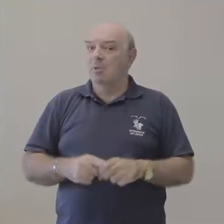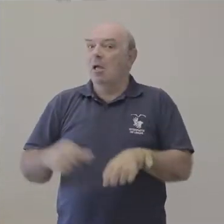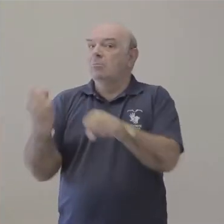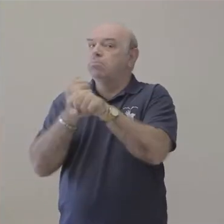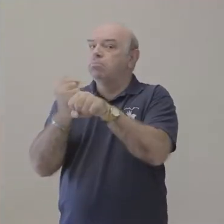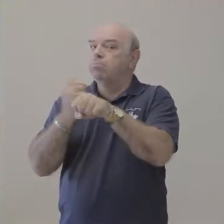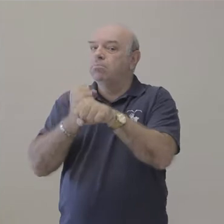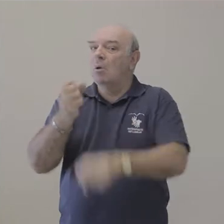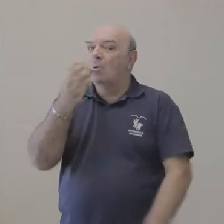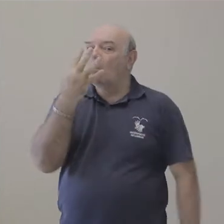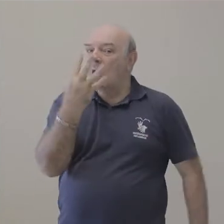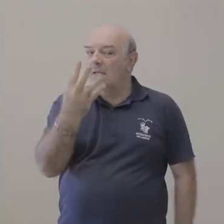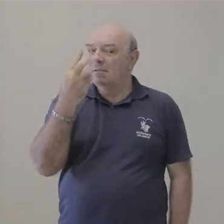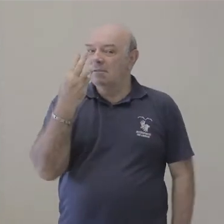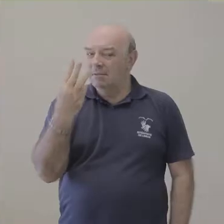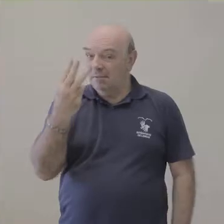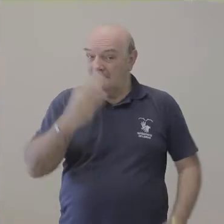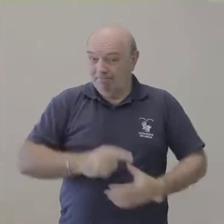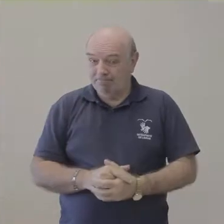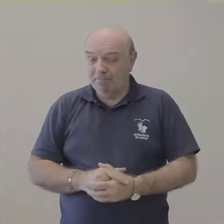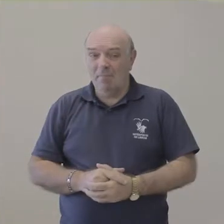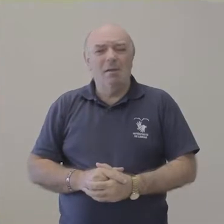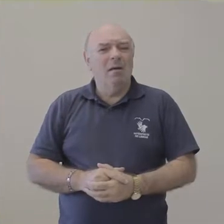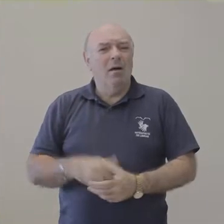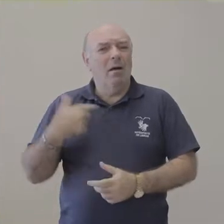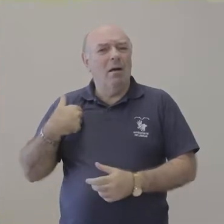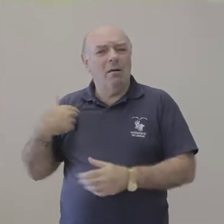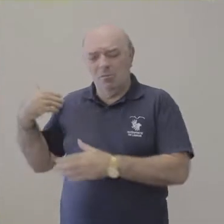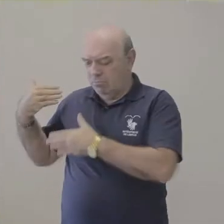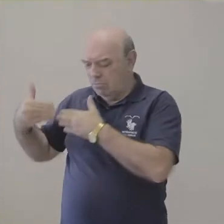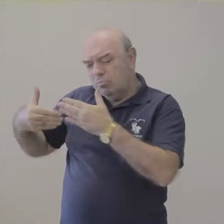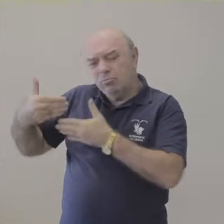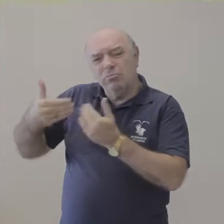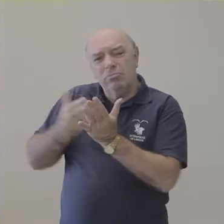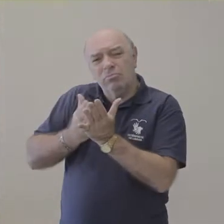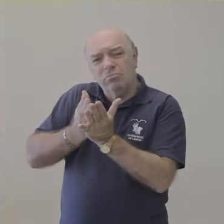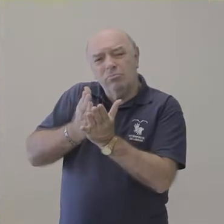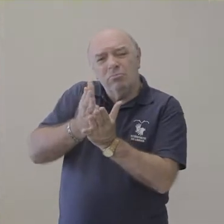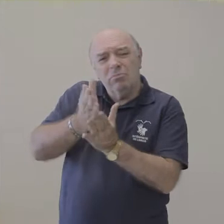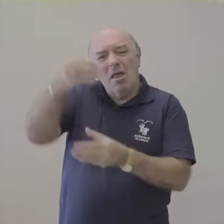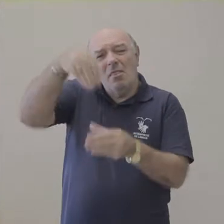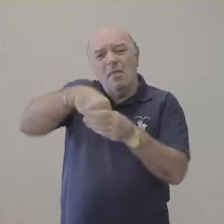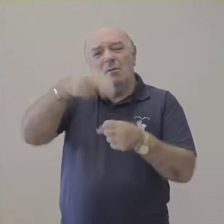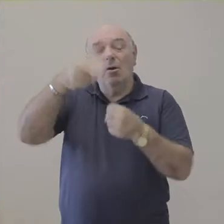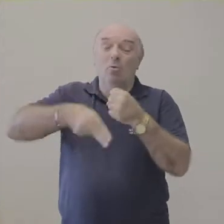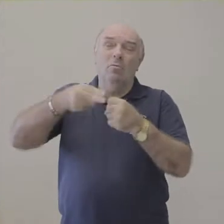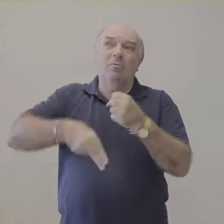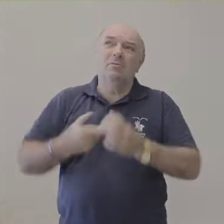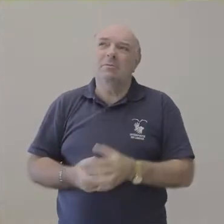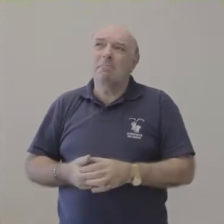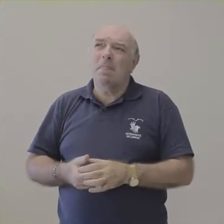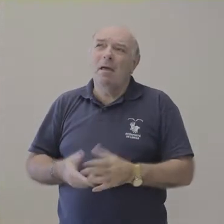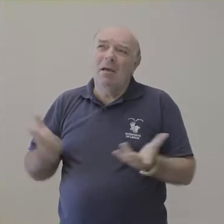vão 43 anos de história. O meu percurso na UFIS é todo, eu